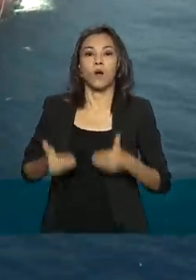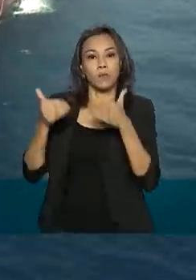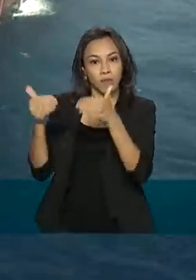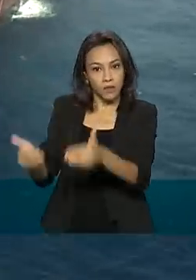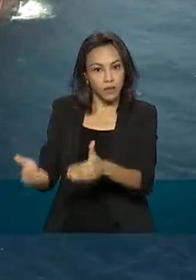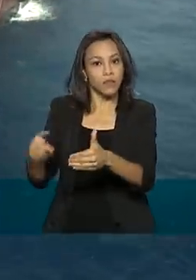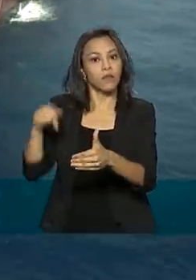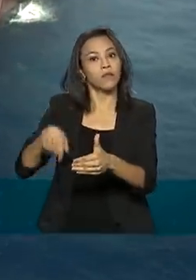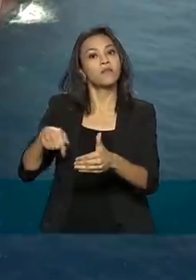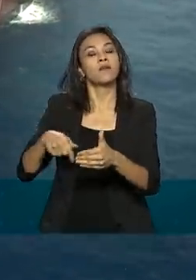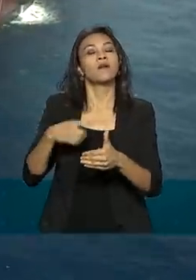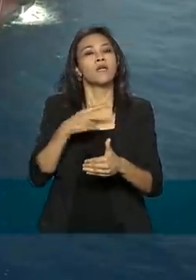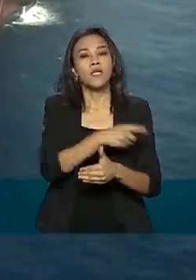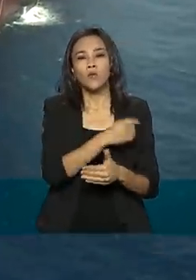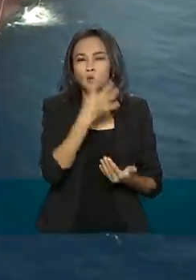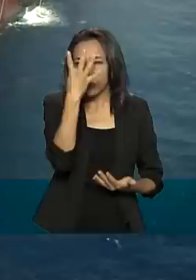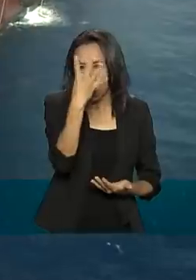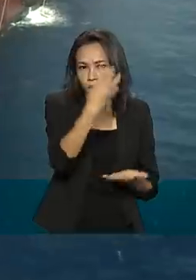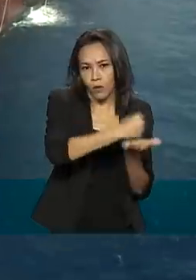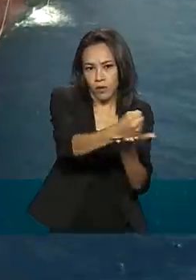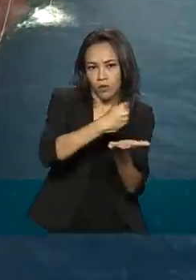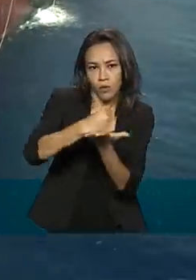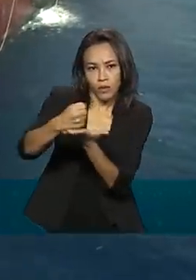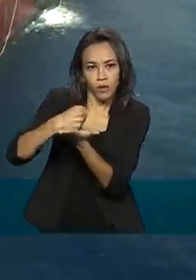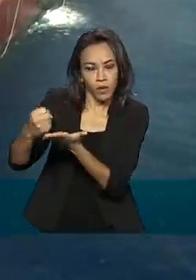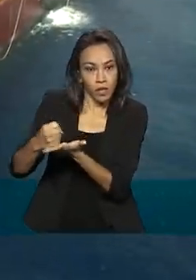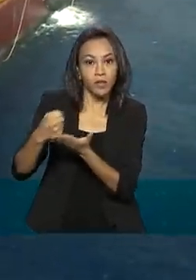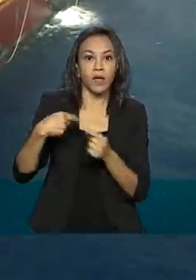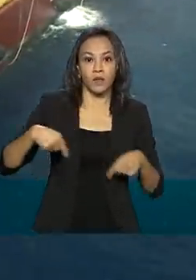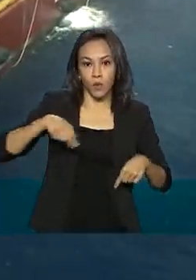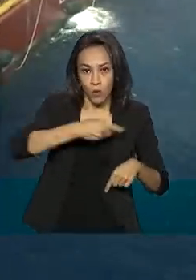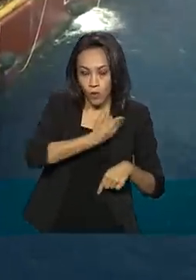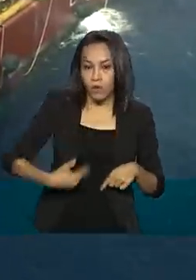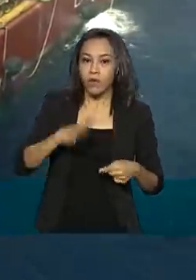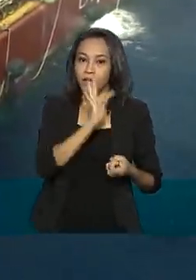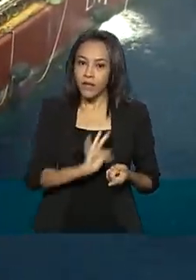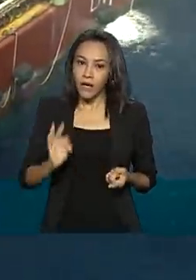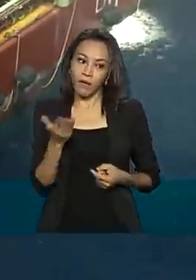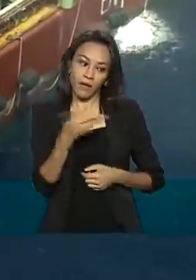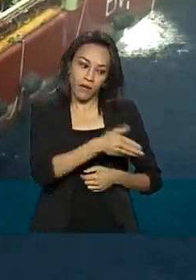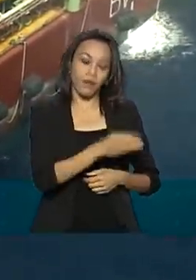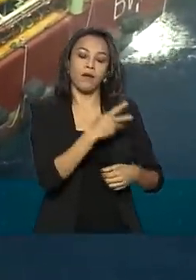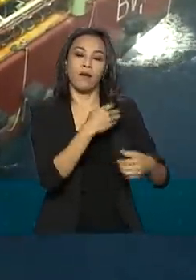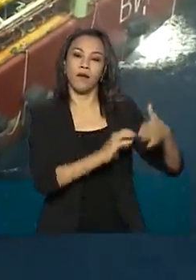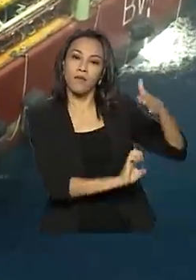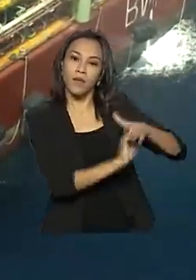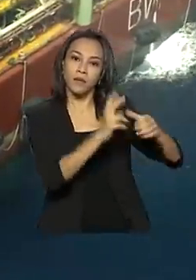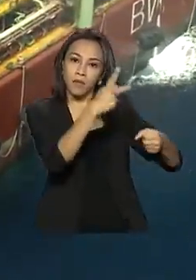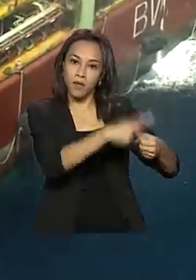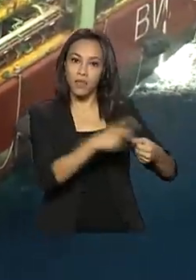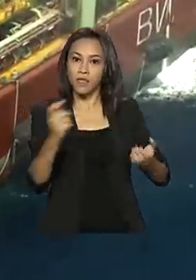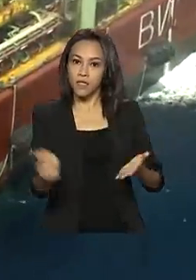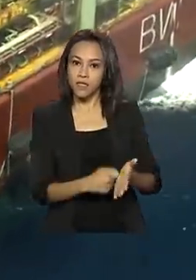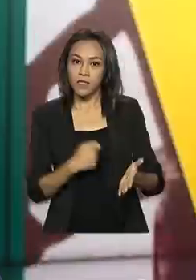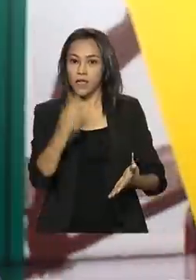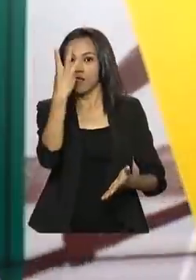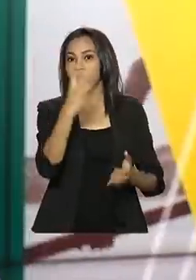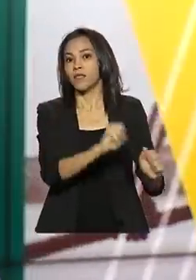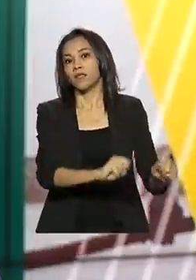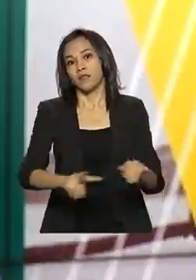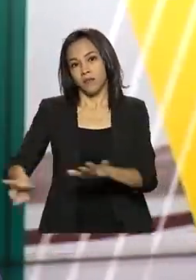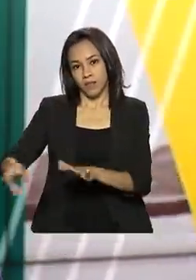previsão é que os quatro contratos entre a União e a Petrobras sejam assinados em até três semanas.